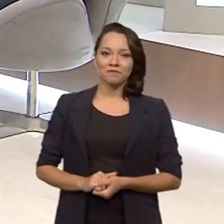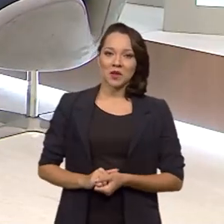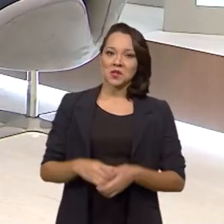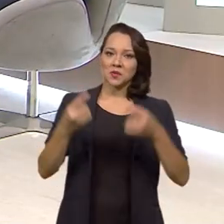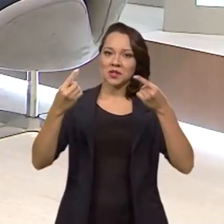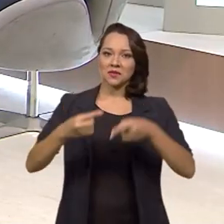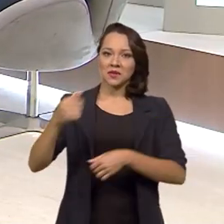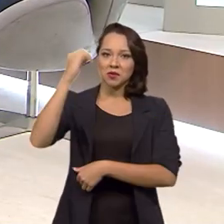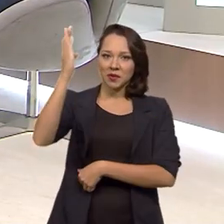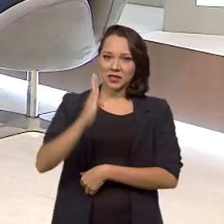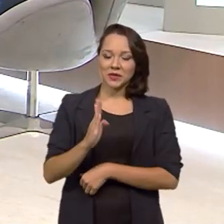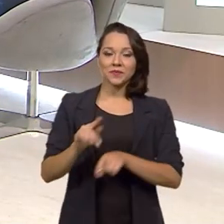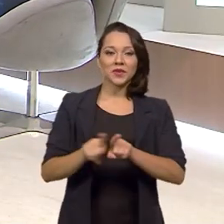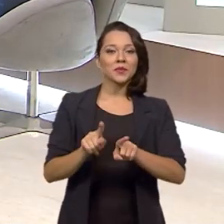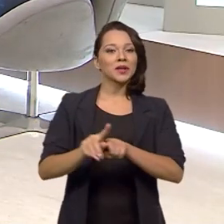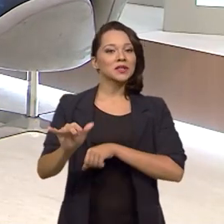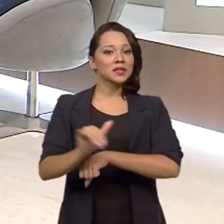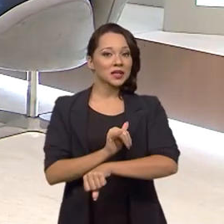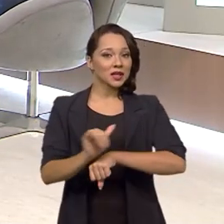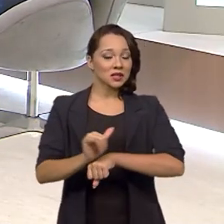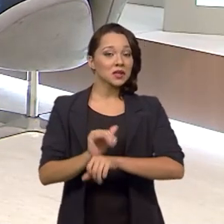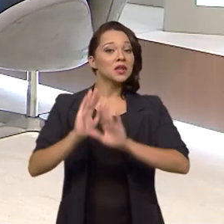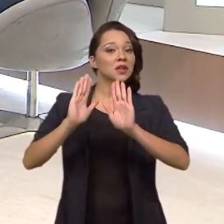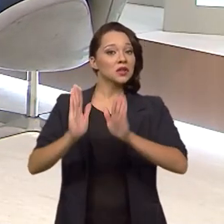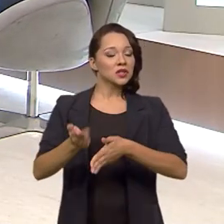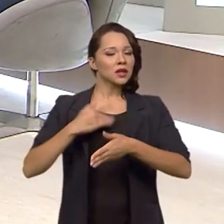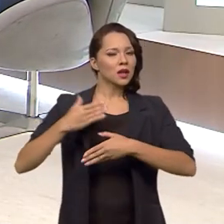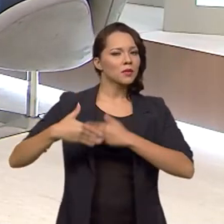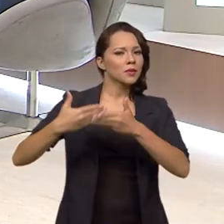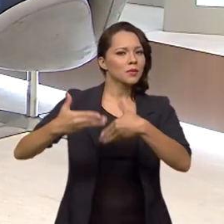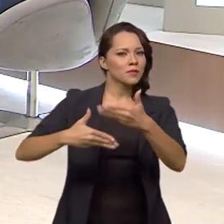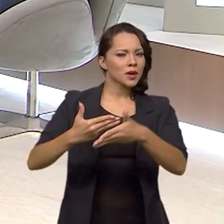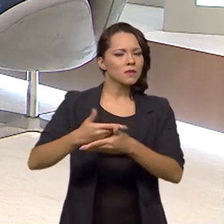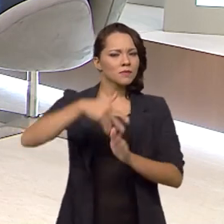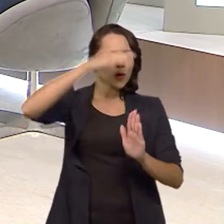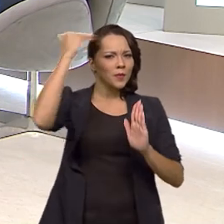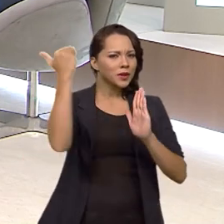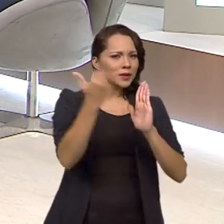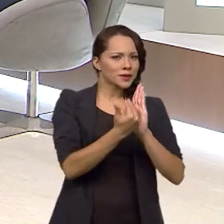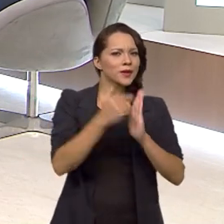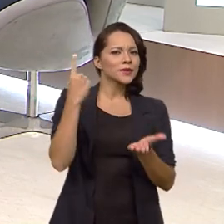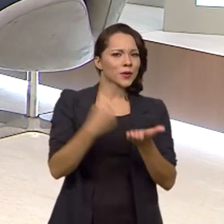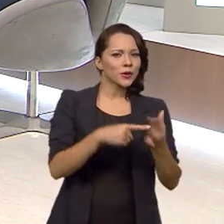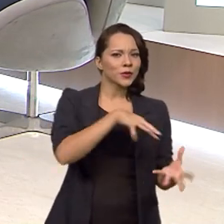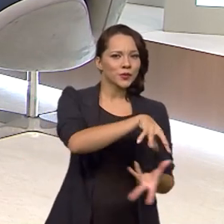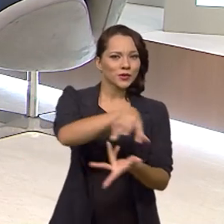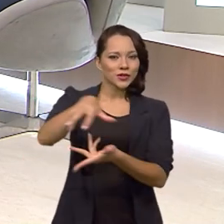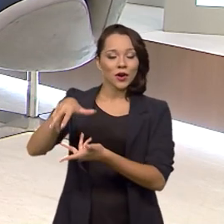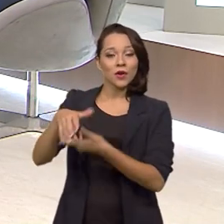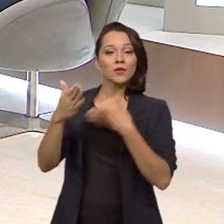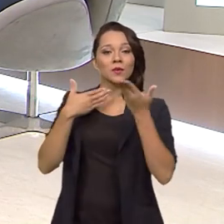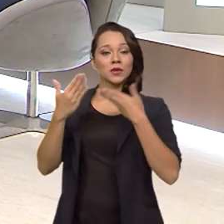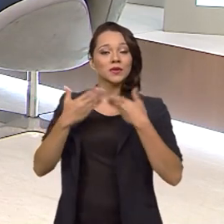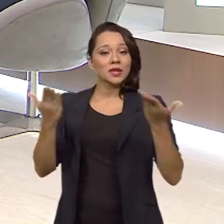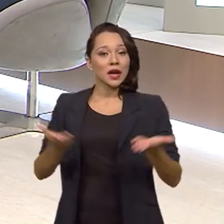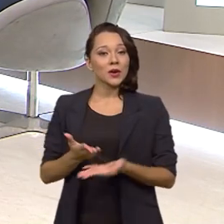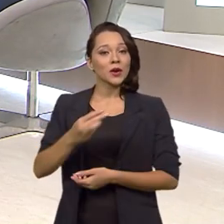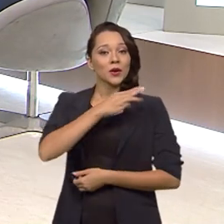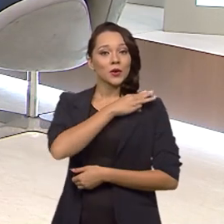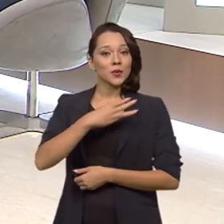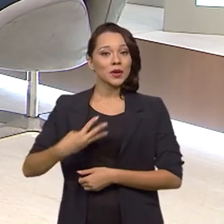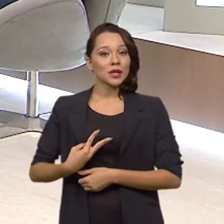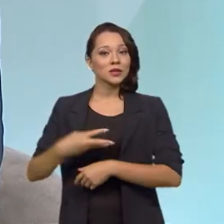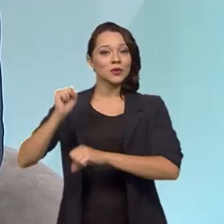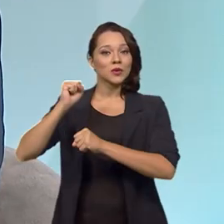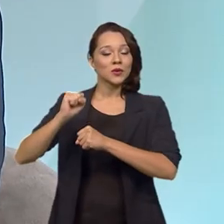desafios do Brasil e as ações que já estão em andamento para cumprir esse grande acordo mundial, vamos falar agora com o ministro